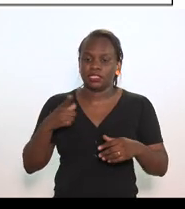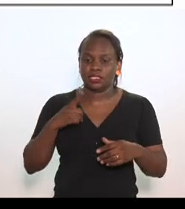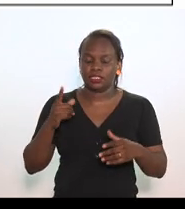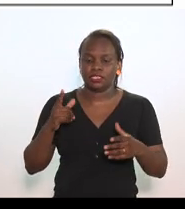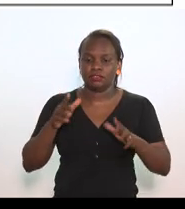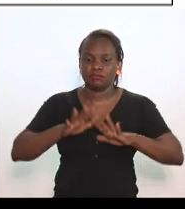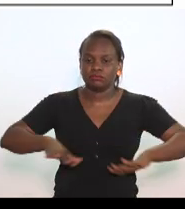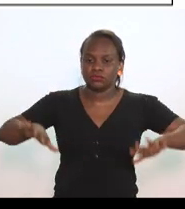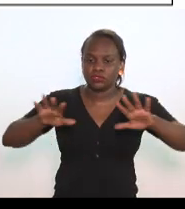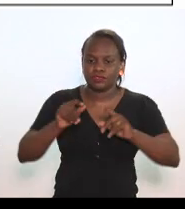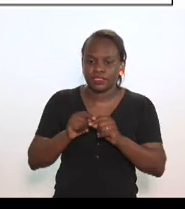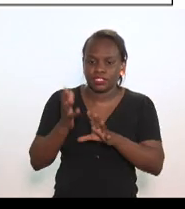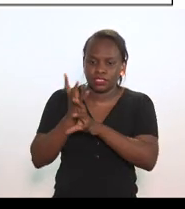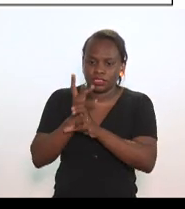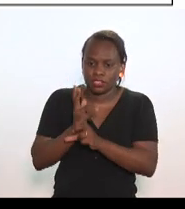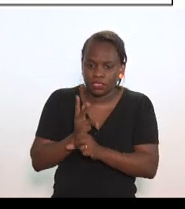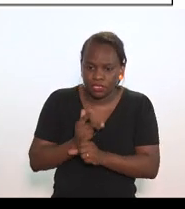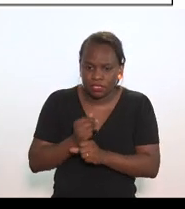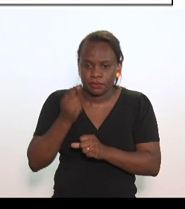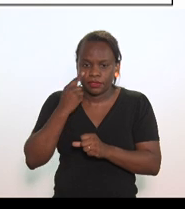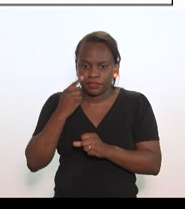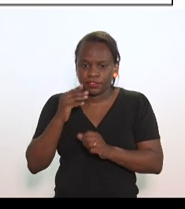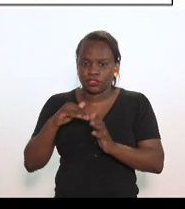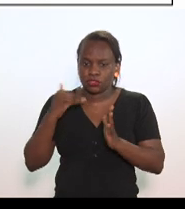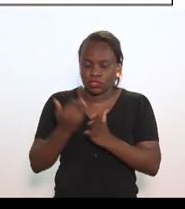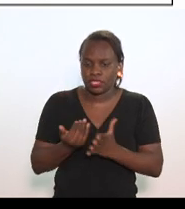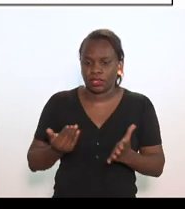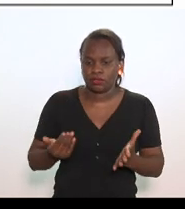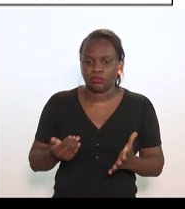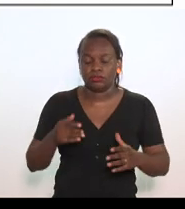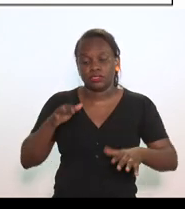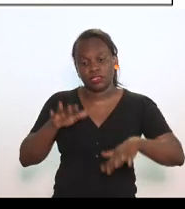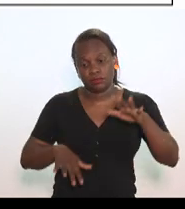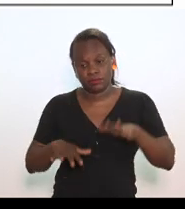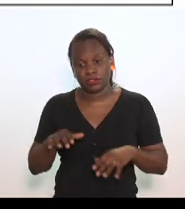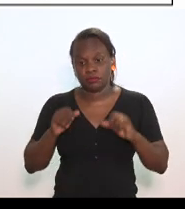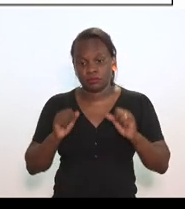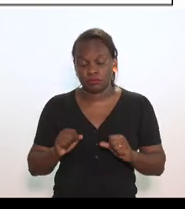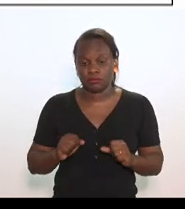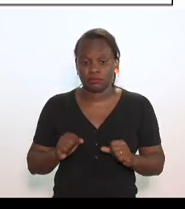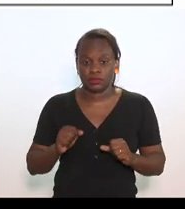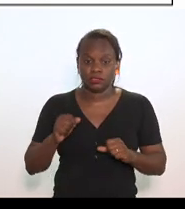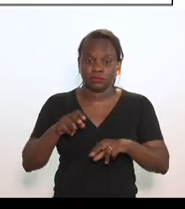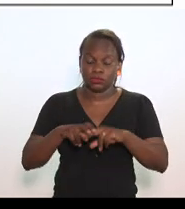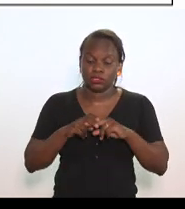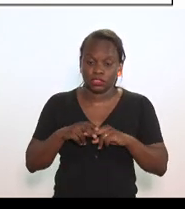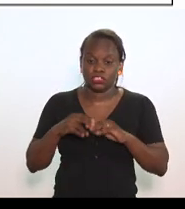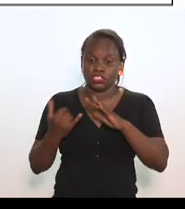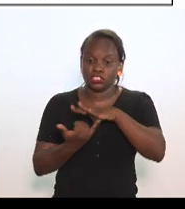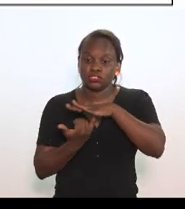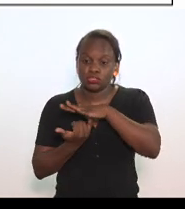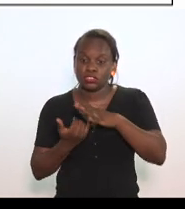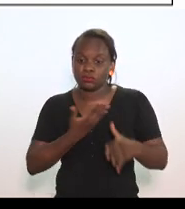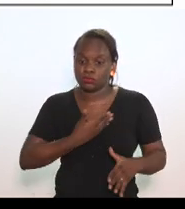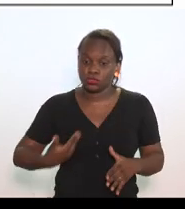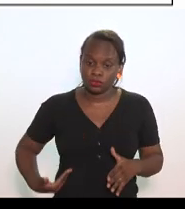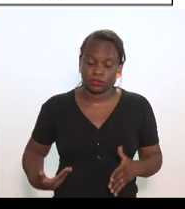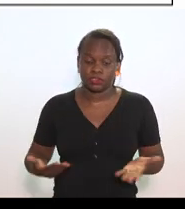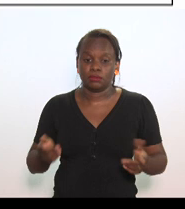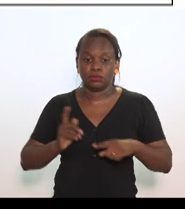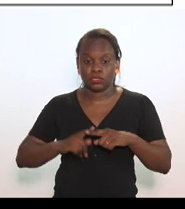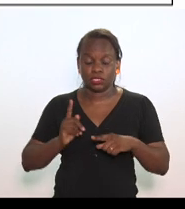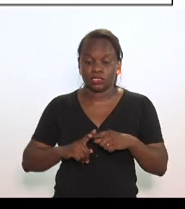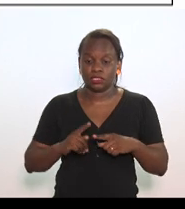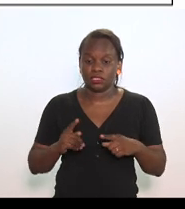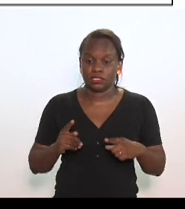de fazer o cálculo com a visão total, por isso que talvez seja uma questão das instituições públicas, né? Porque muitas,